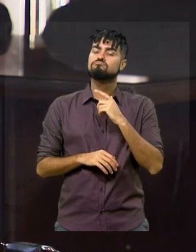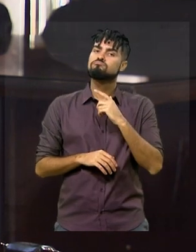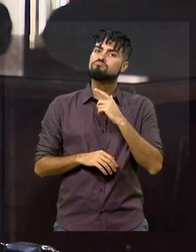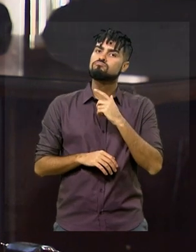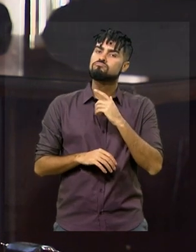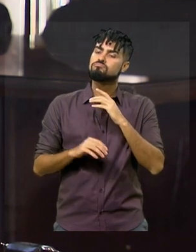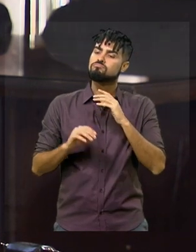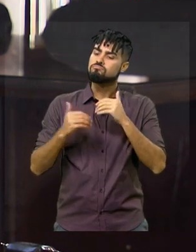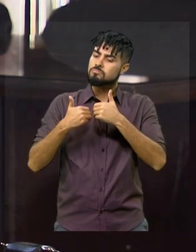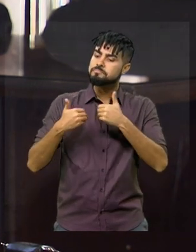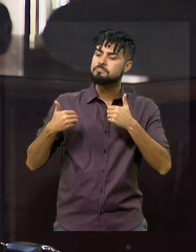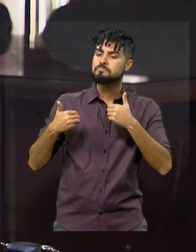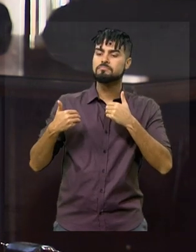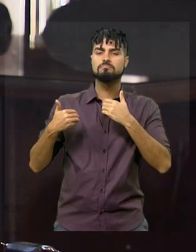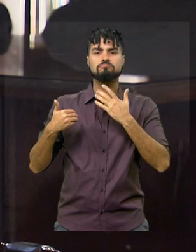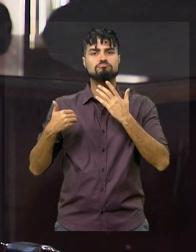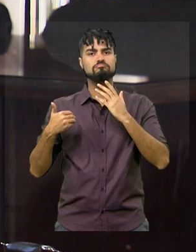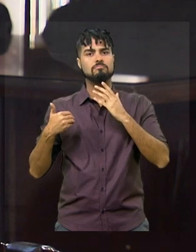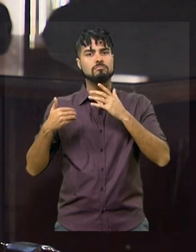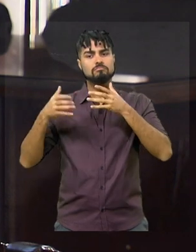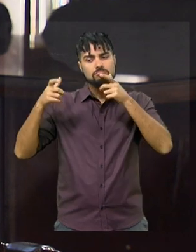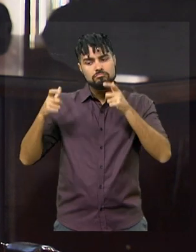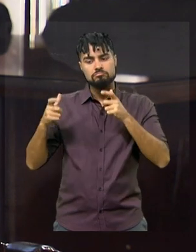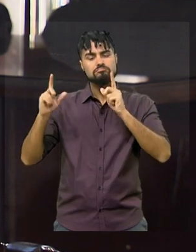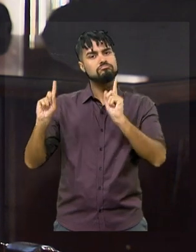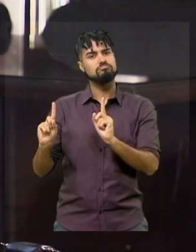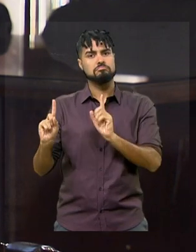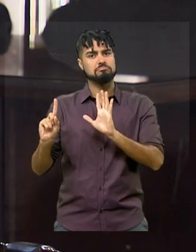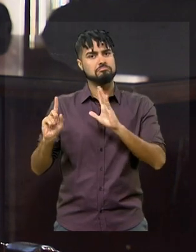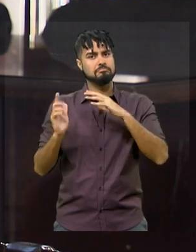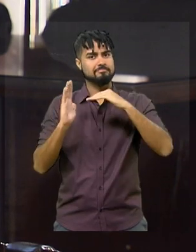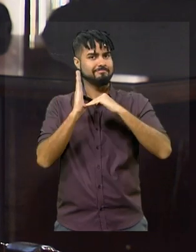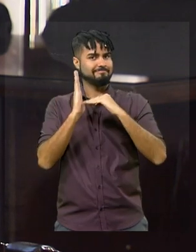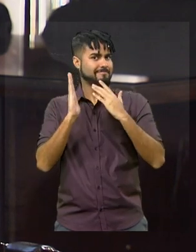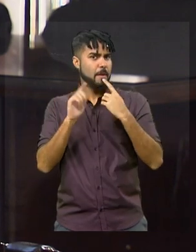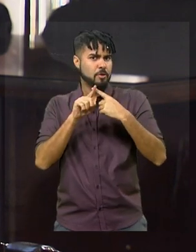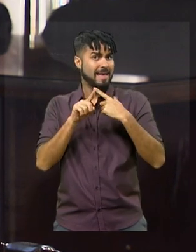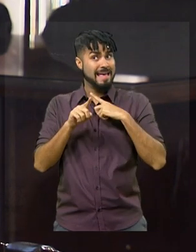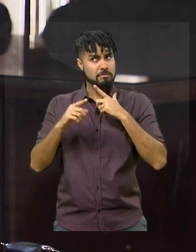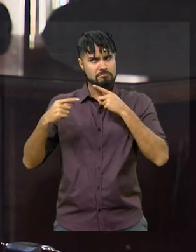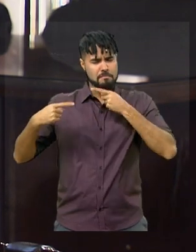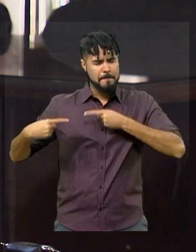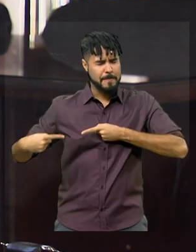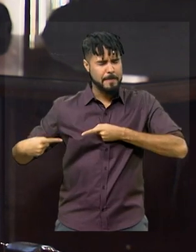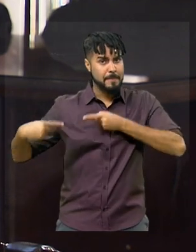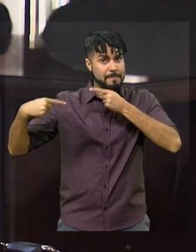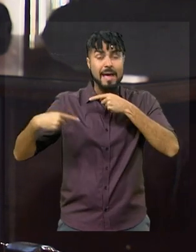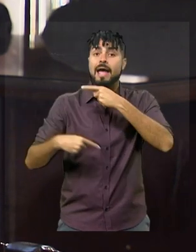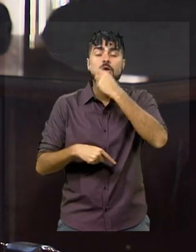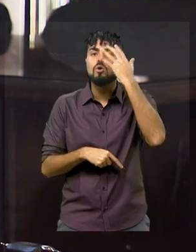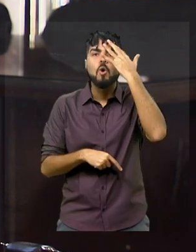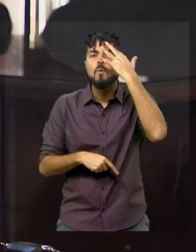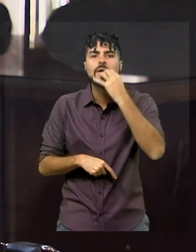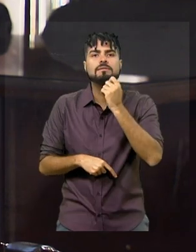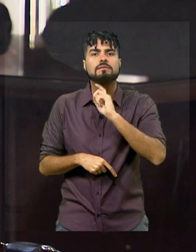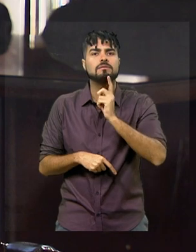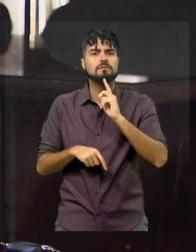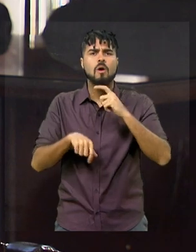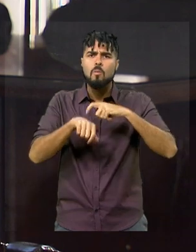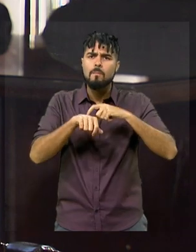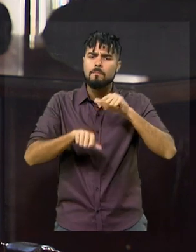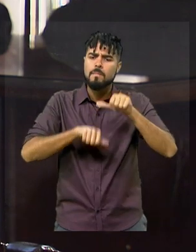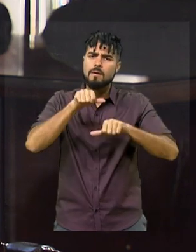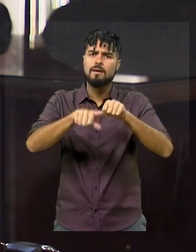acho que foi um embate duro, foi um embate em que ele não soube entender que o momento, era um momento de se renovar na